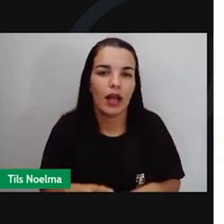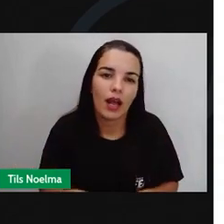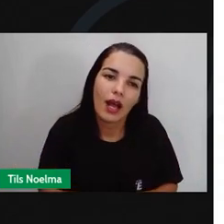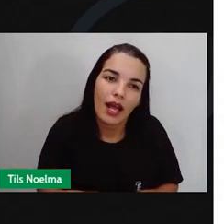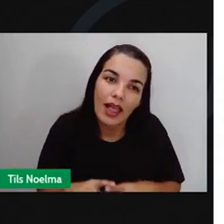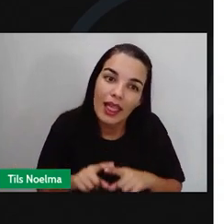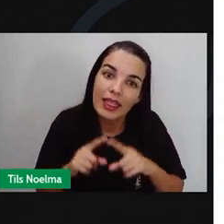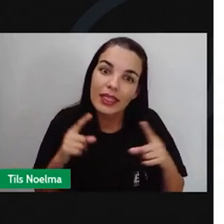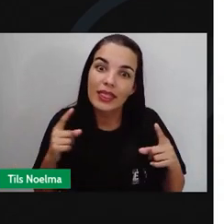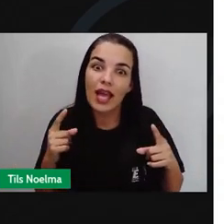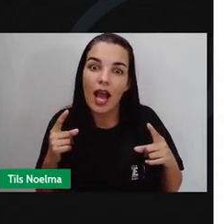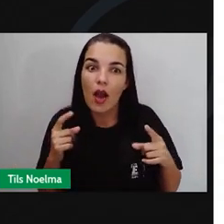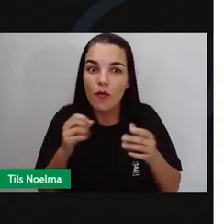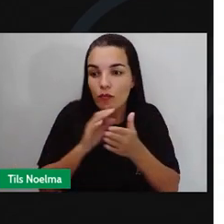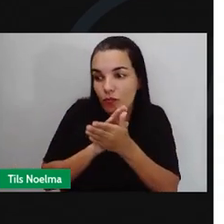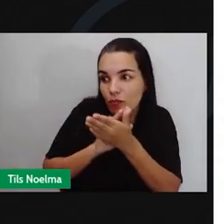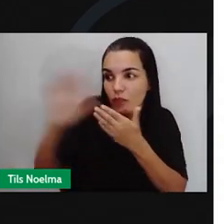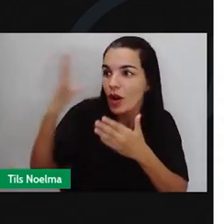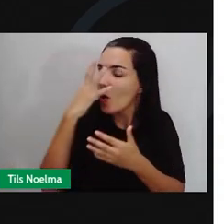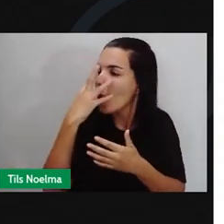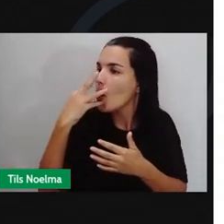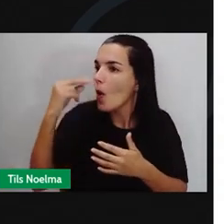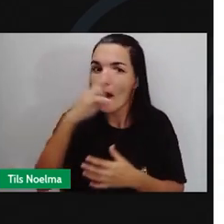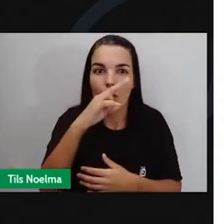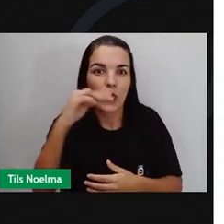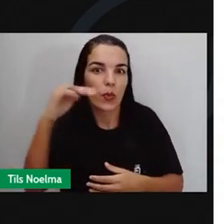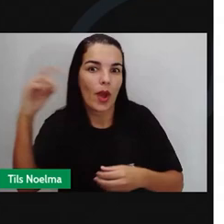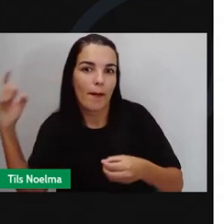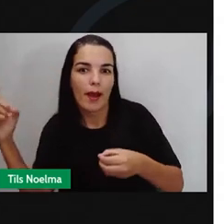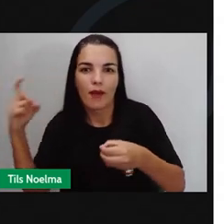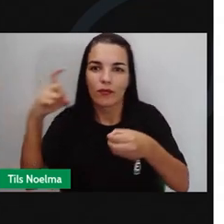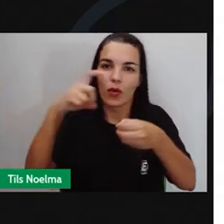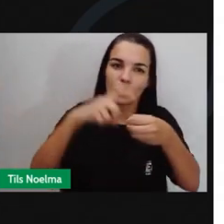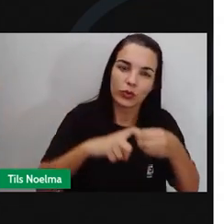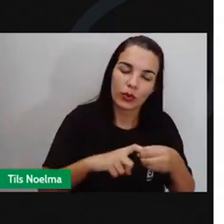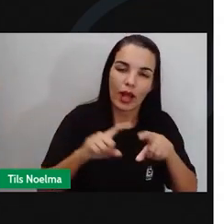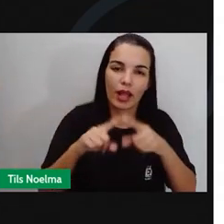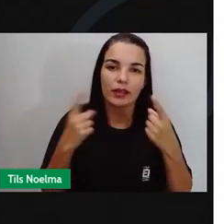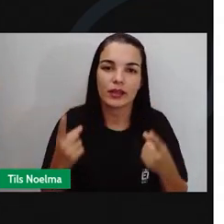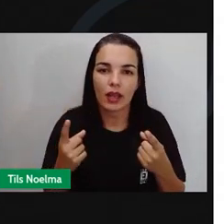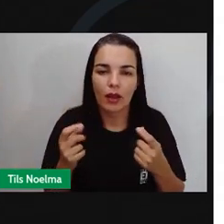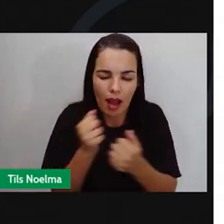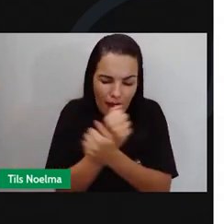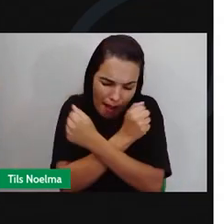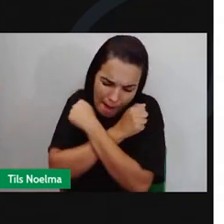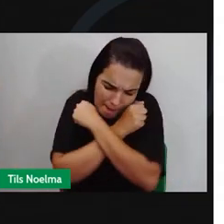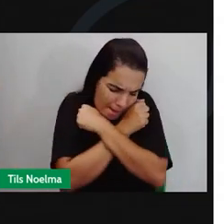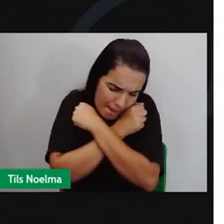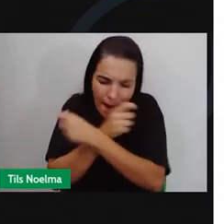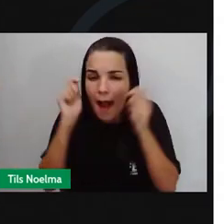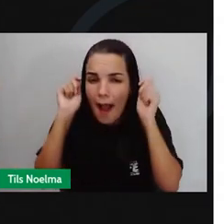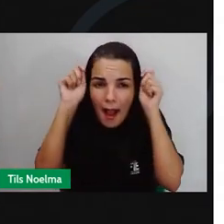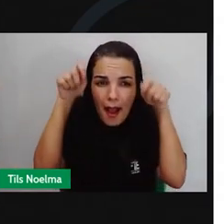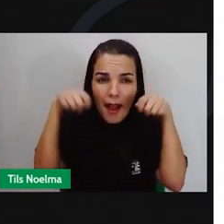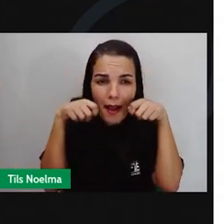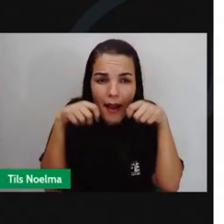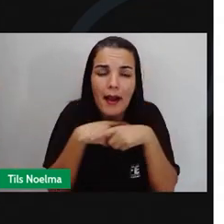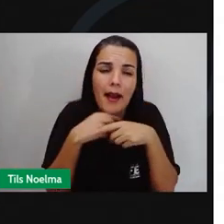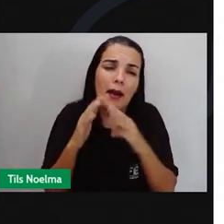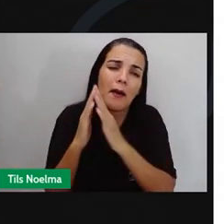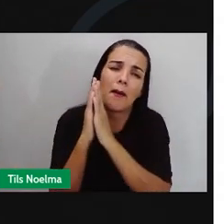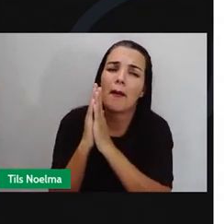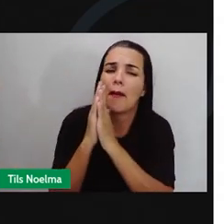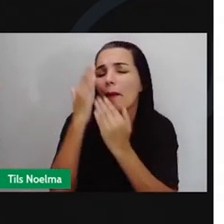Foi embora e nunca mais voltou A chapéuzinho deu um abraço no caçador E disse muito